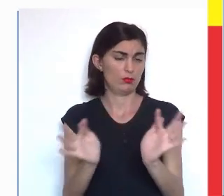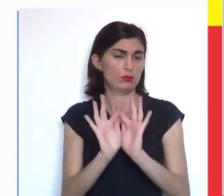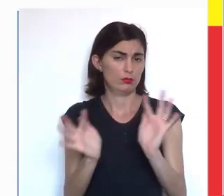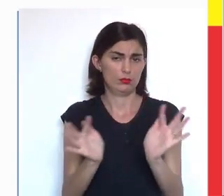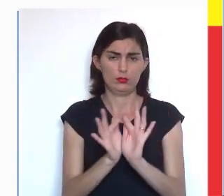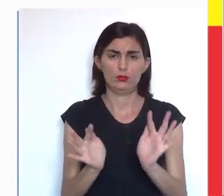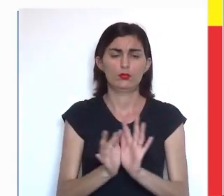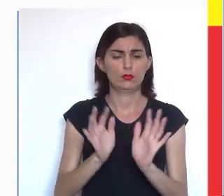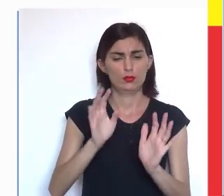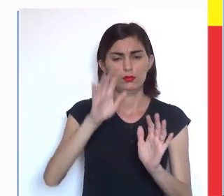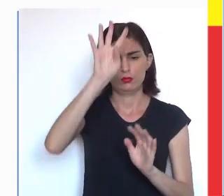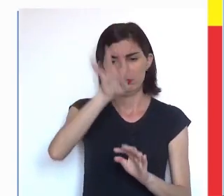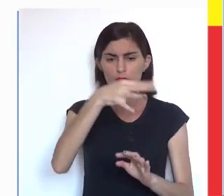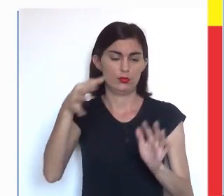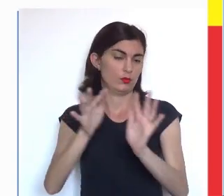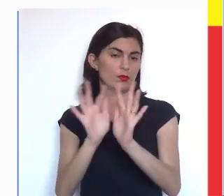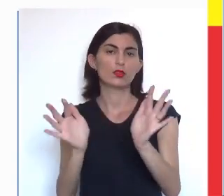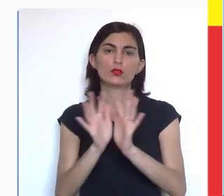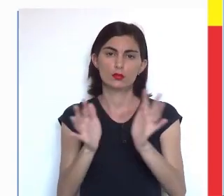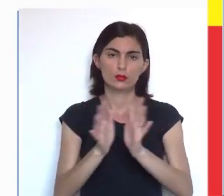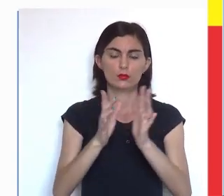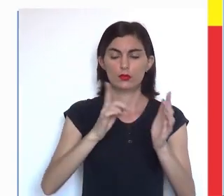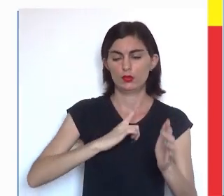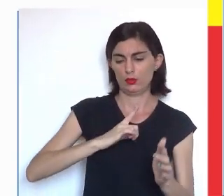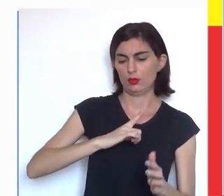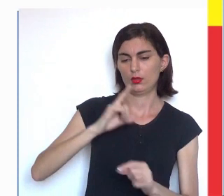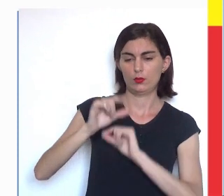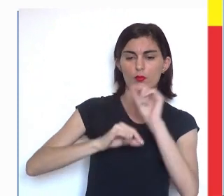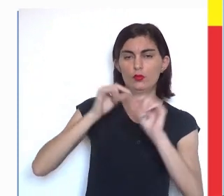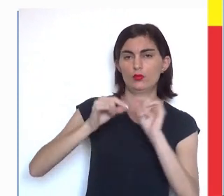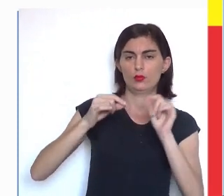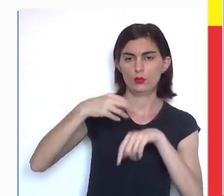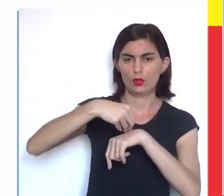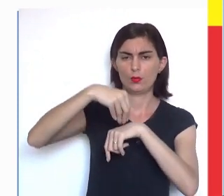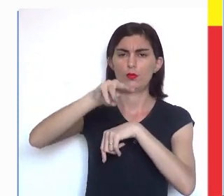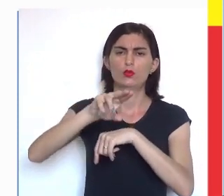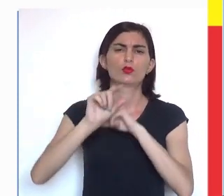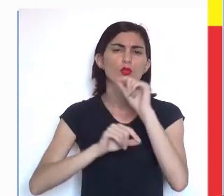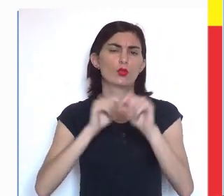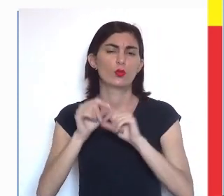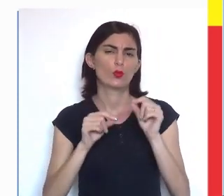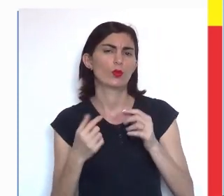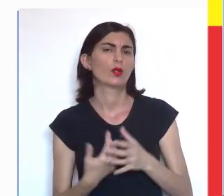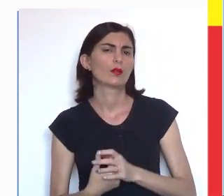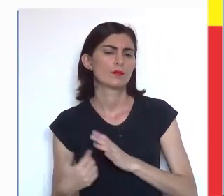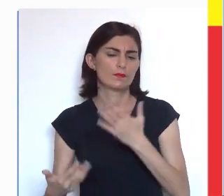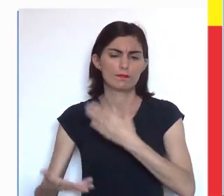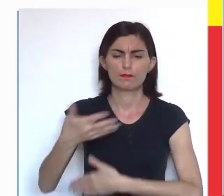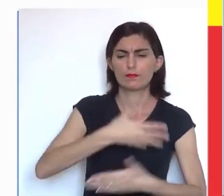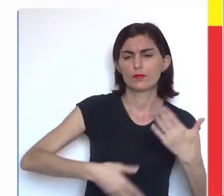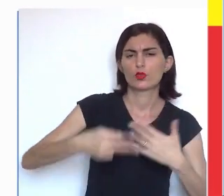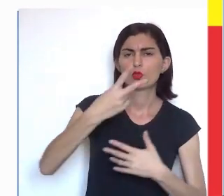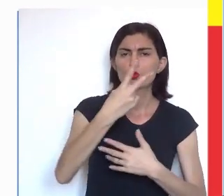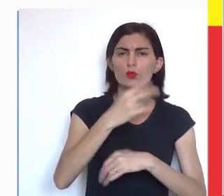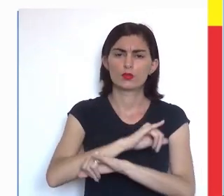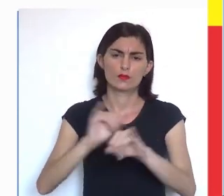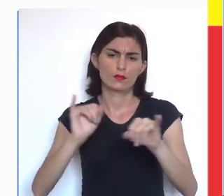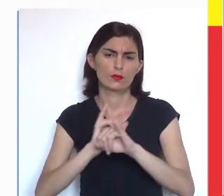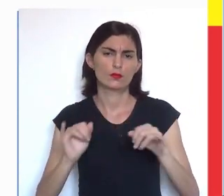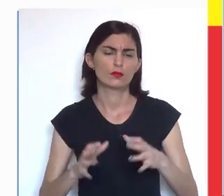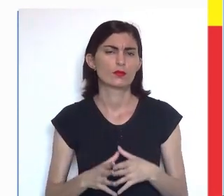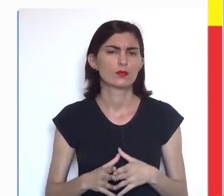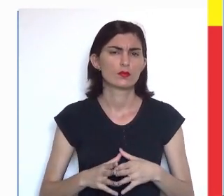simples. Nessa tabela simples, nós temos o quê? Ela vai apresentar o quê? Ela apresenta a relação entre duas